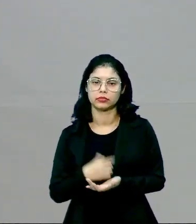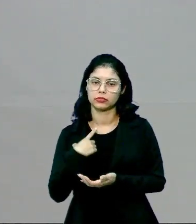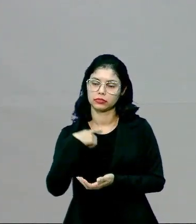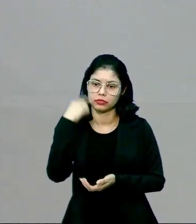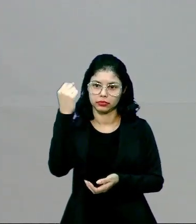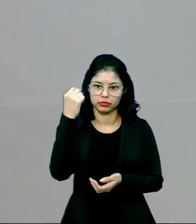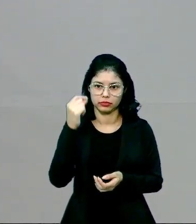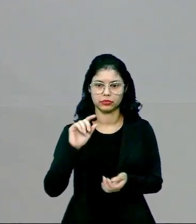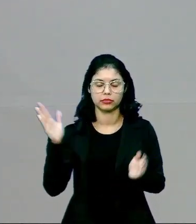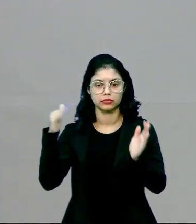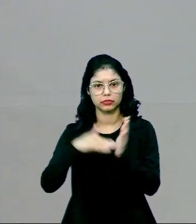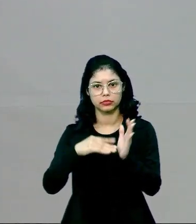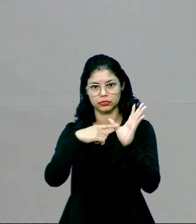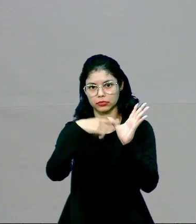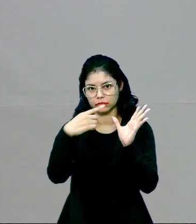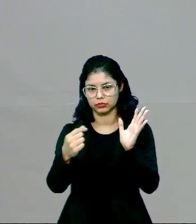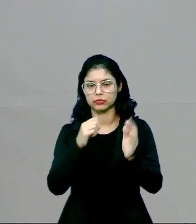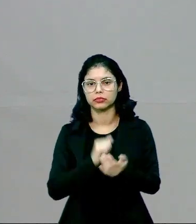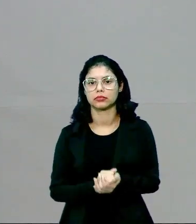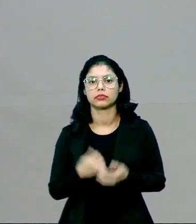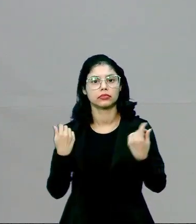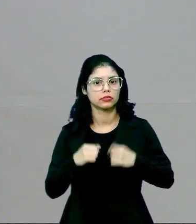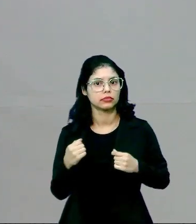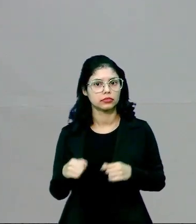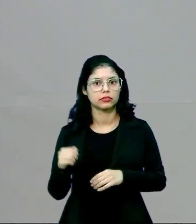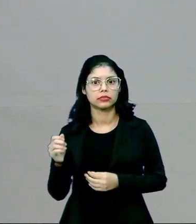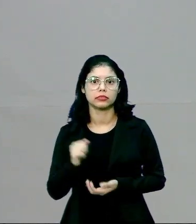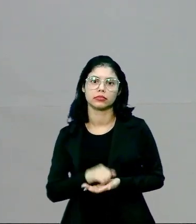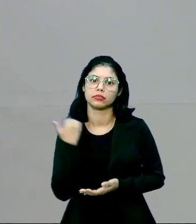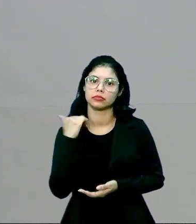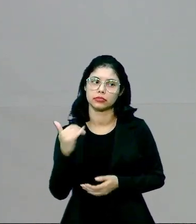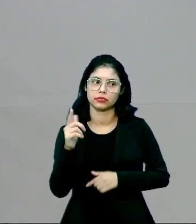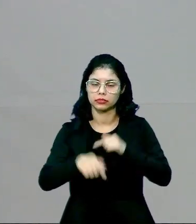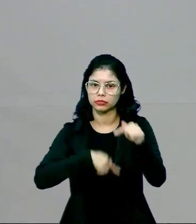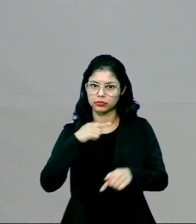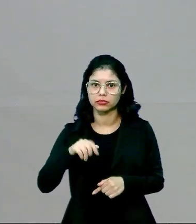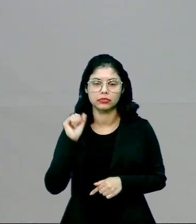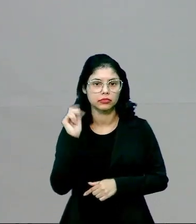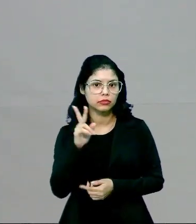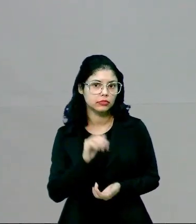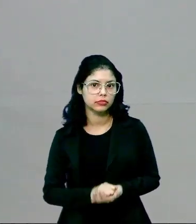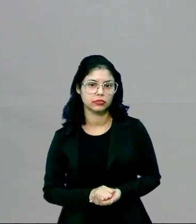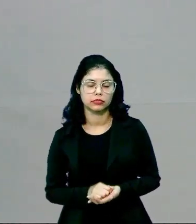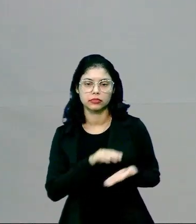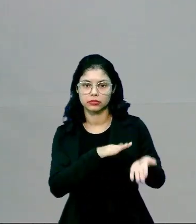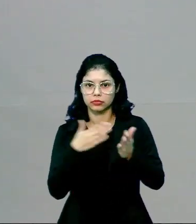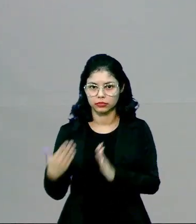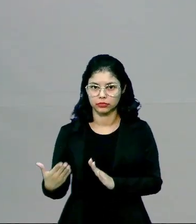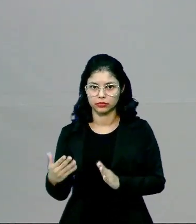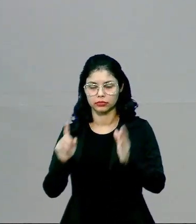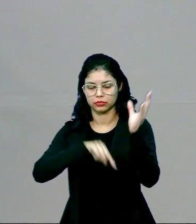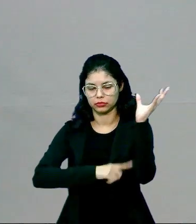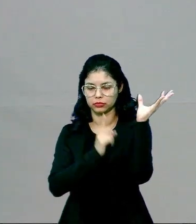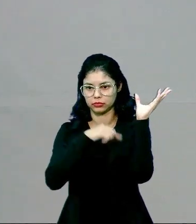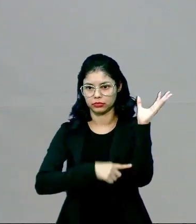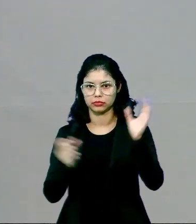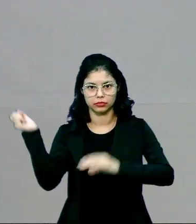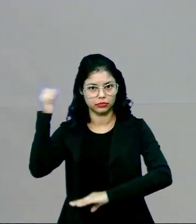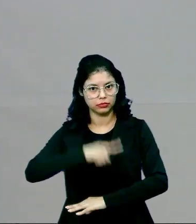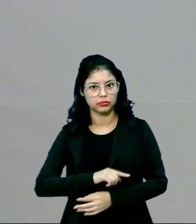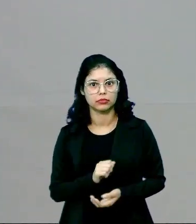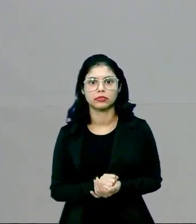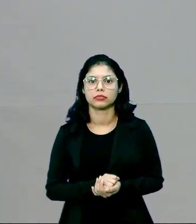vai até as folhas. Por quê? Porque ela precisa receber essa energia química, tá? Essa parte da fotossíntese, da luz.